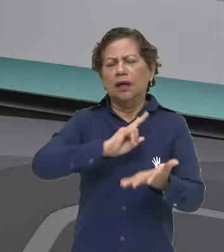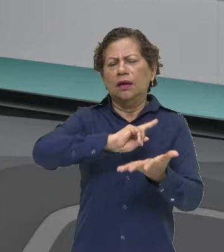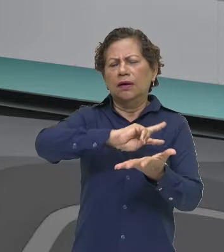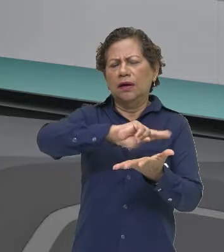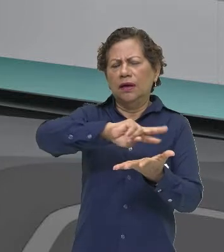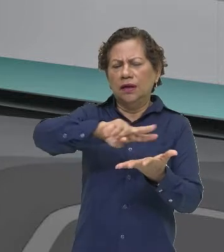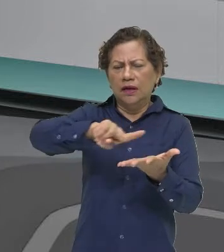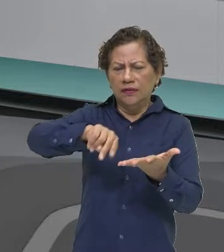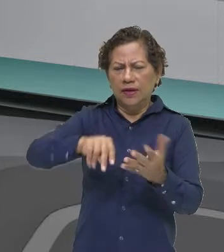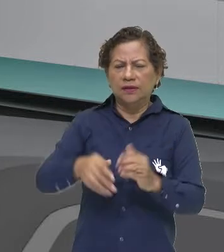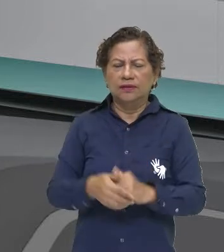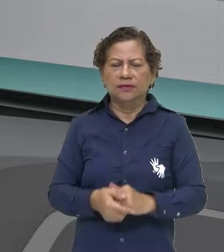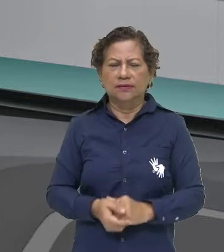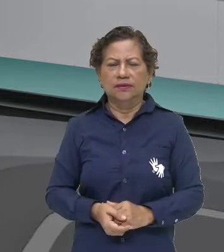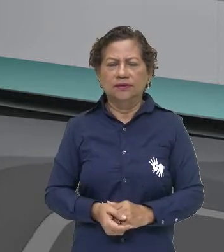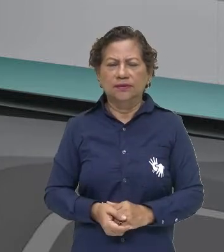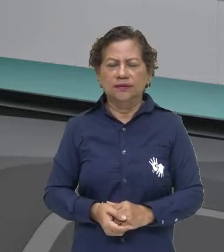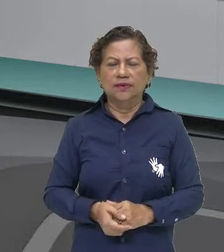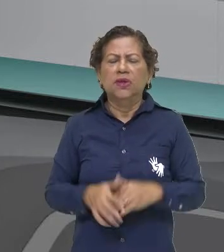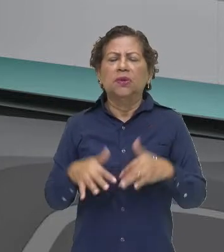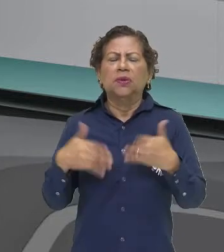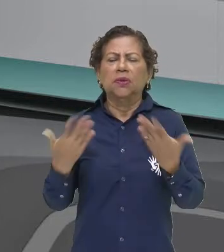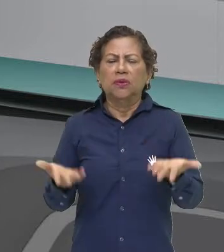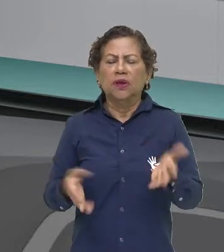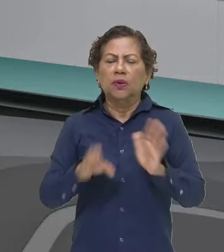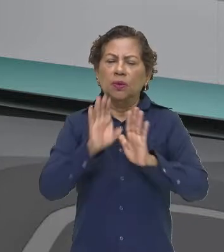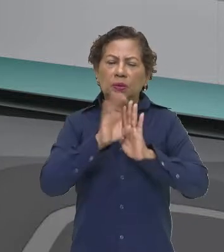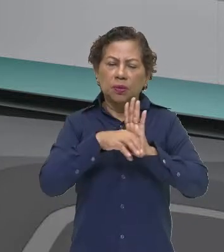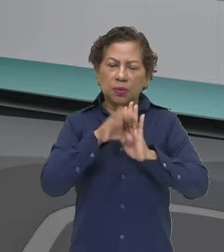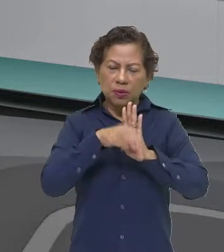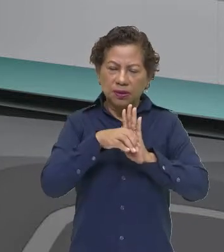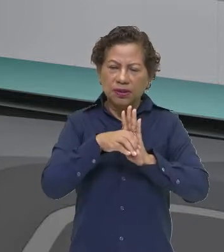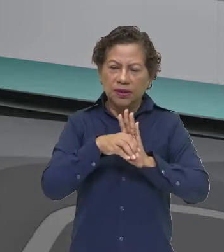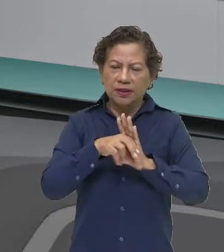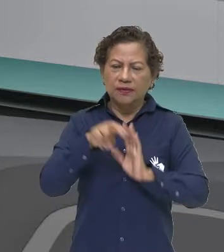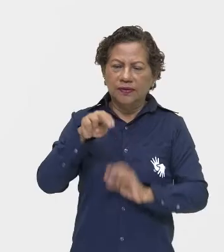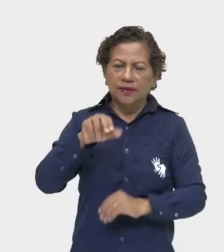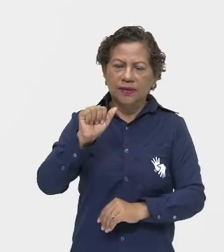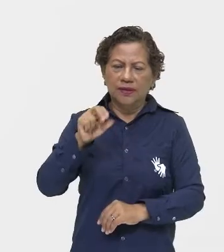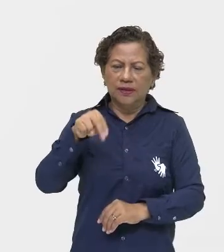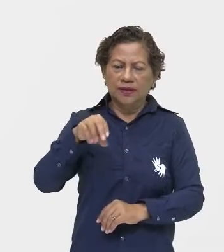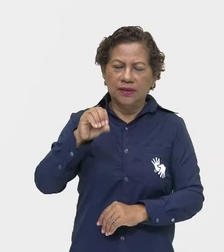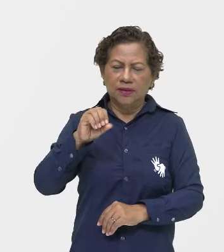gente. Então, qual é o conceito da nanoarte? Vamos ver?